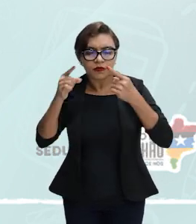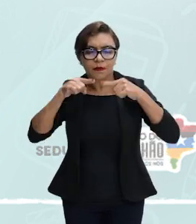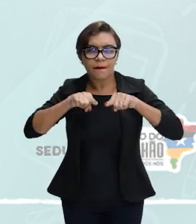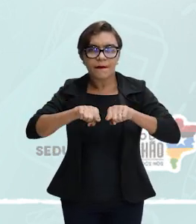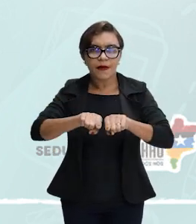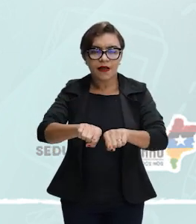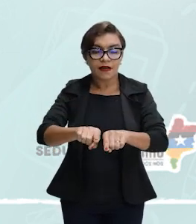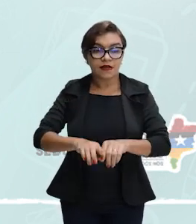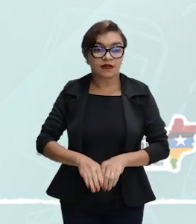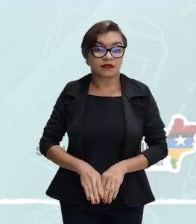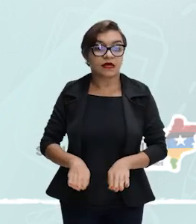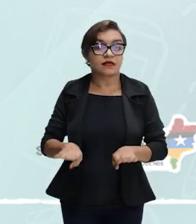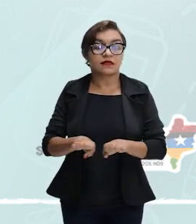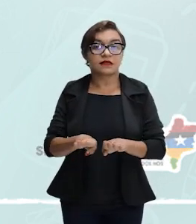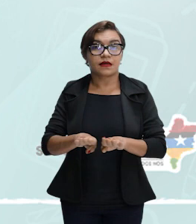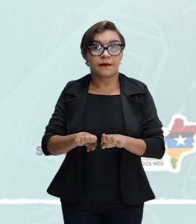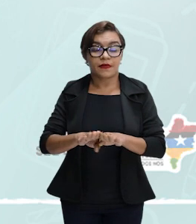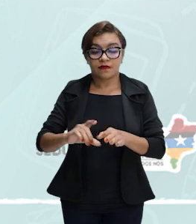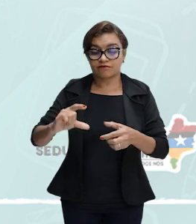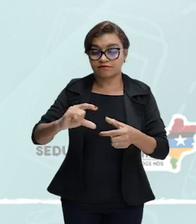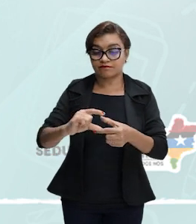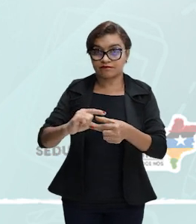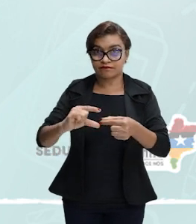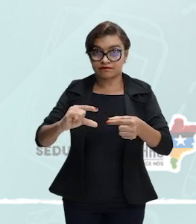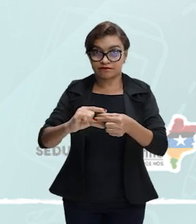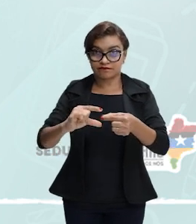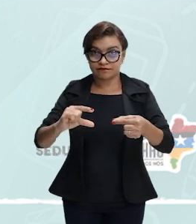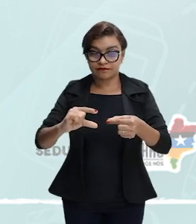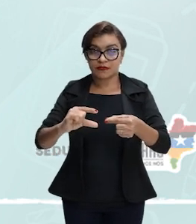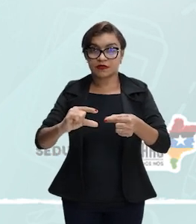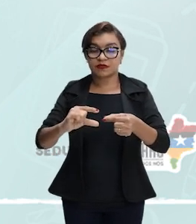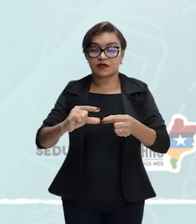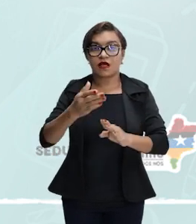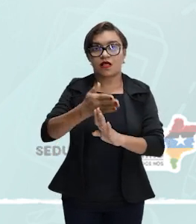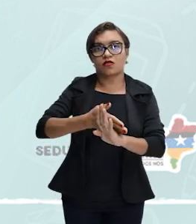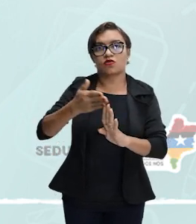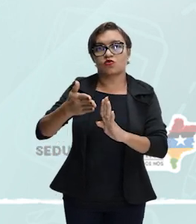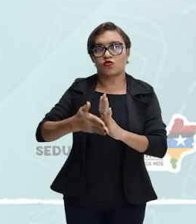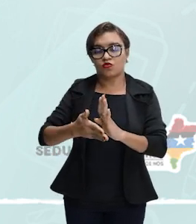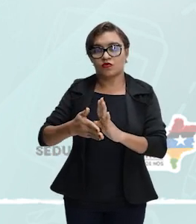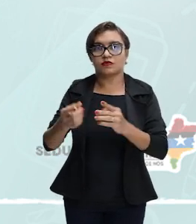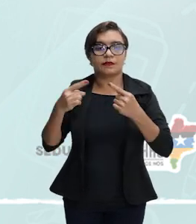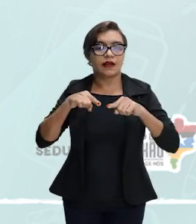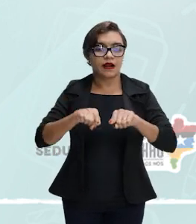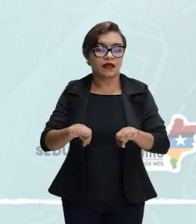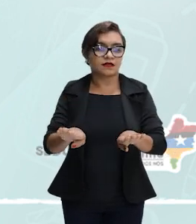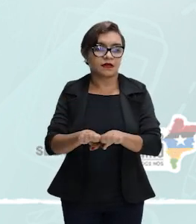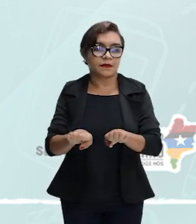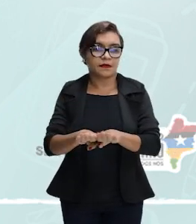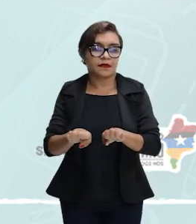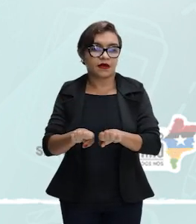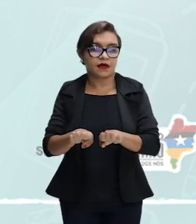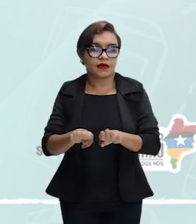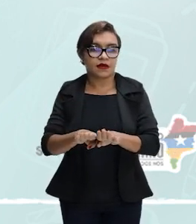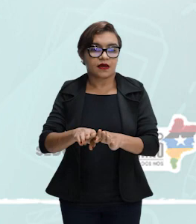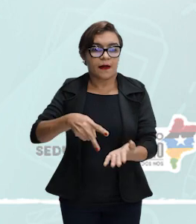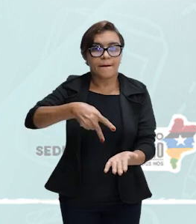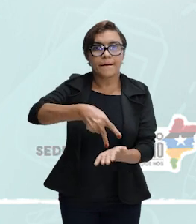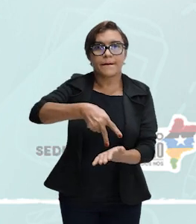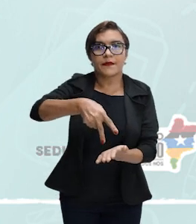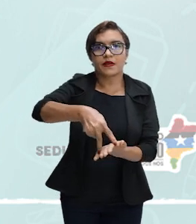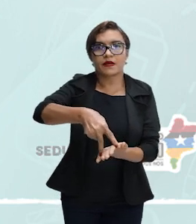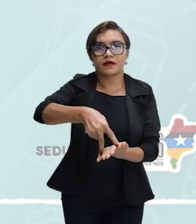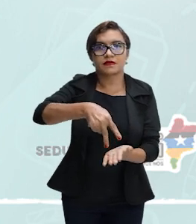Vamos falar das lâminas de face paralelo, do prisma óptico e da